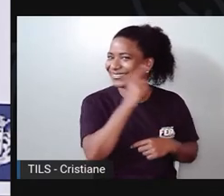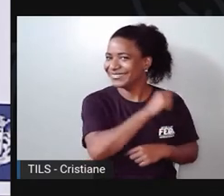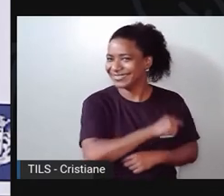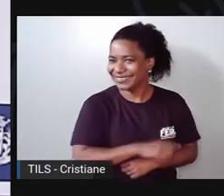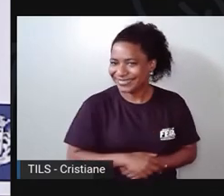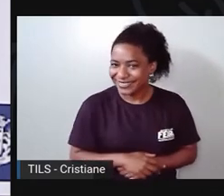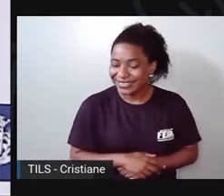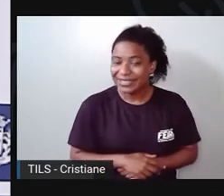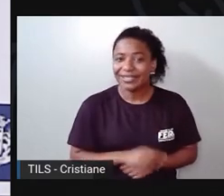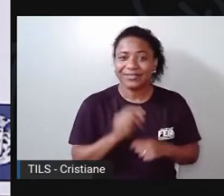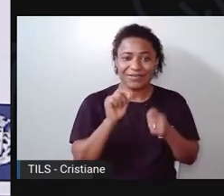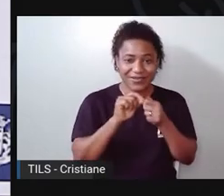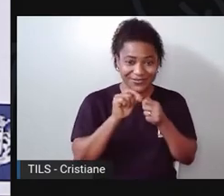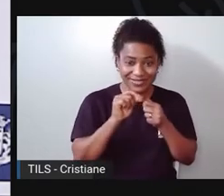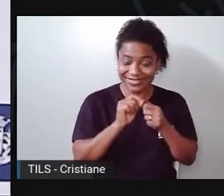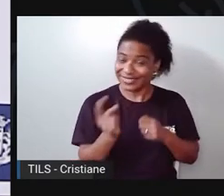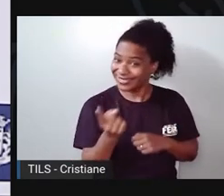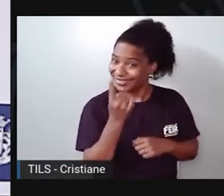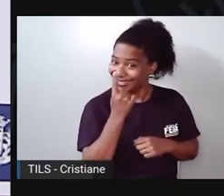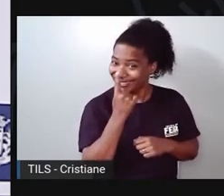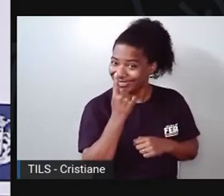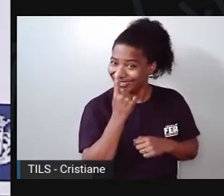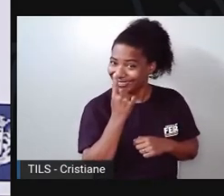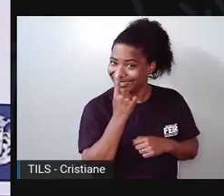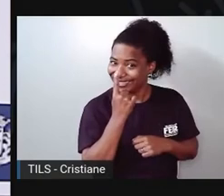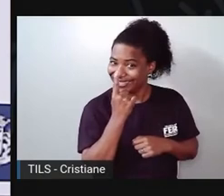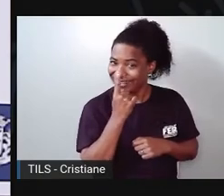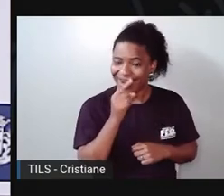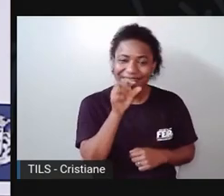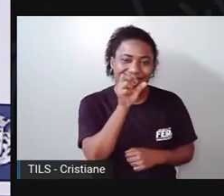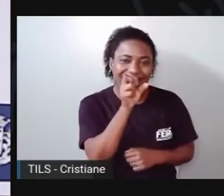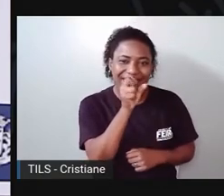Eu vou fazer um narizinho laranja!